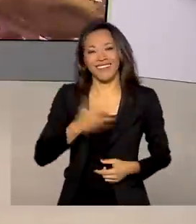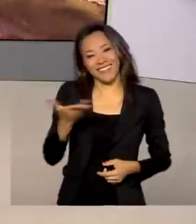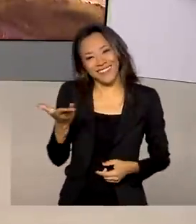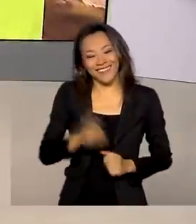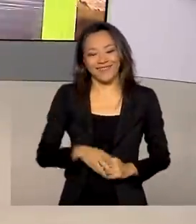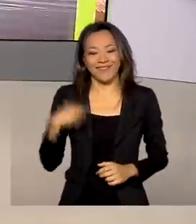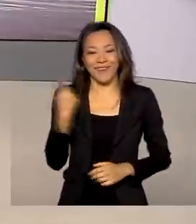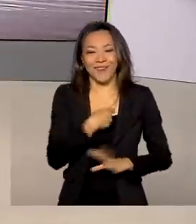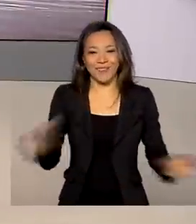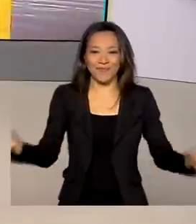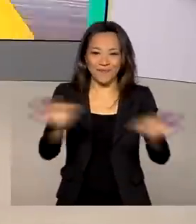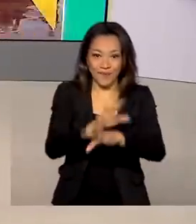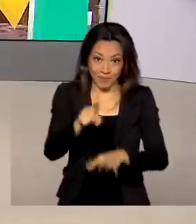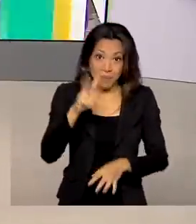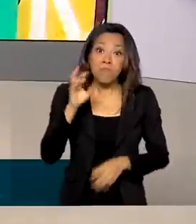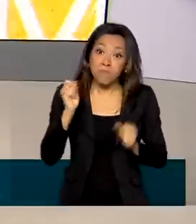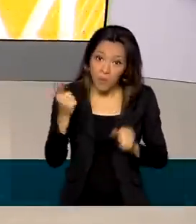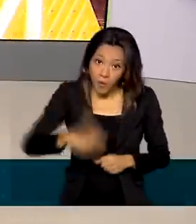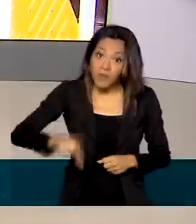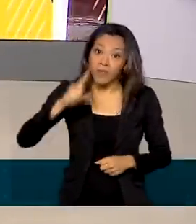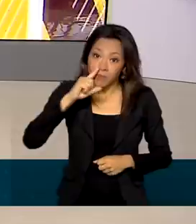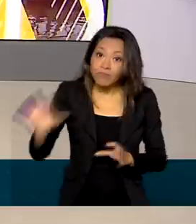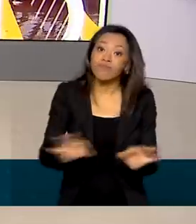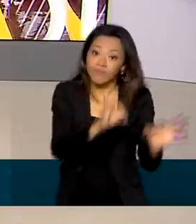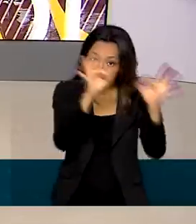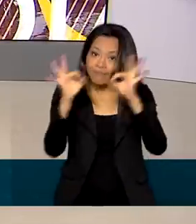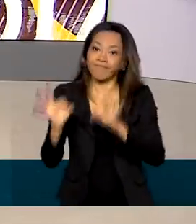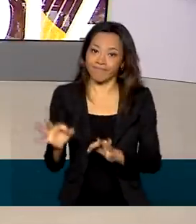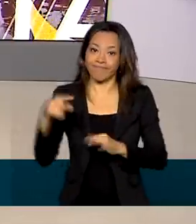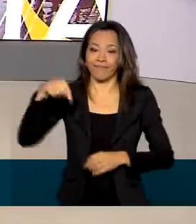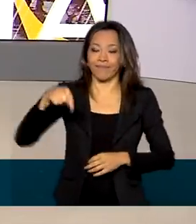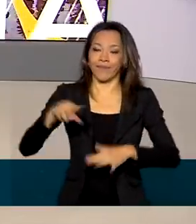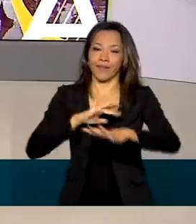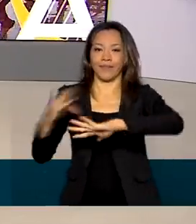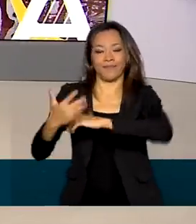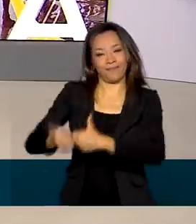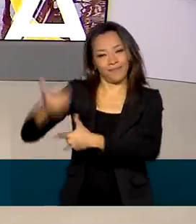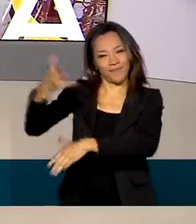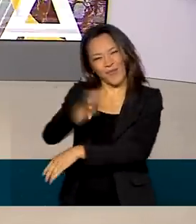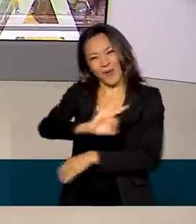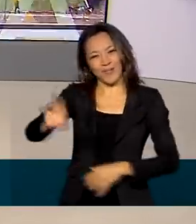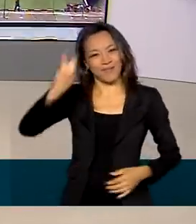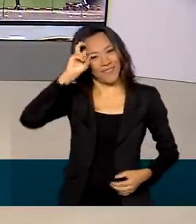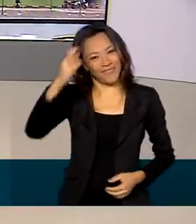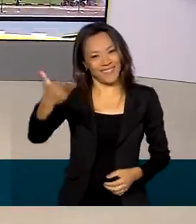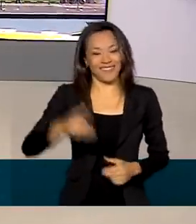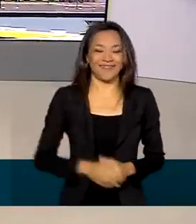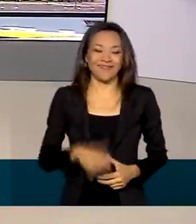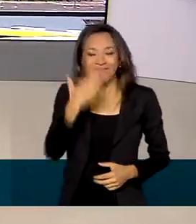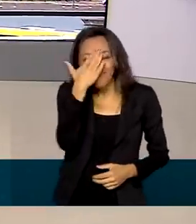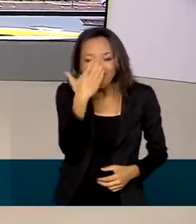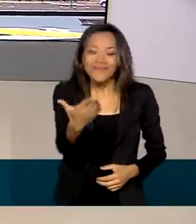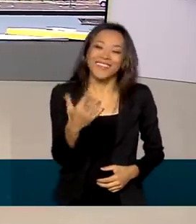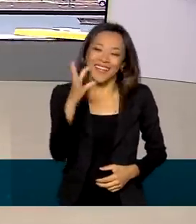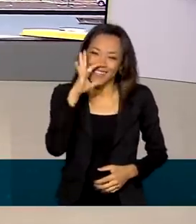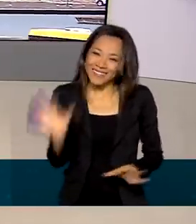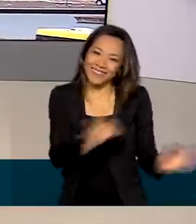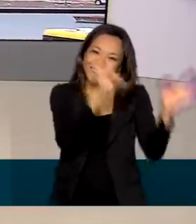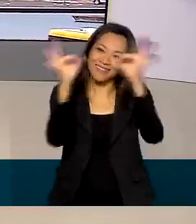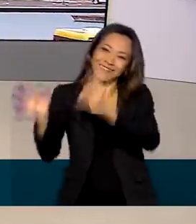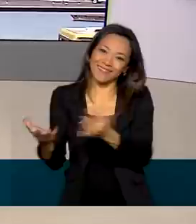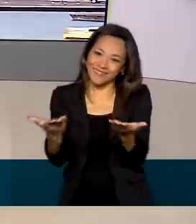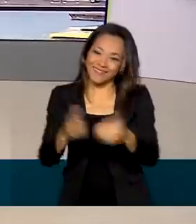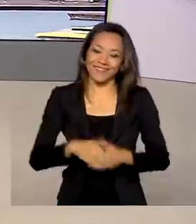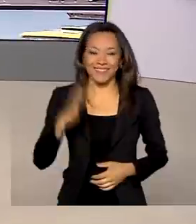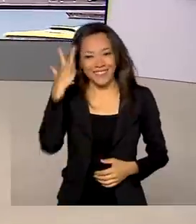o Brasil em Dia fica por aqui, você pode rever as reportagens em nossas redes sociais. Ótima quinta-feira para você, obrigada pela sua companhia, pela sua